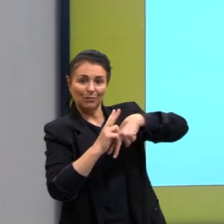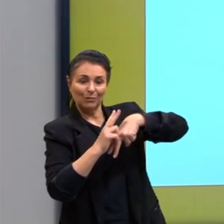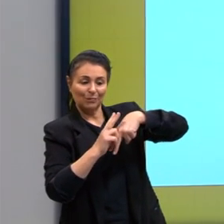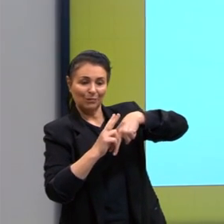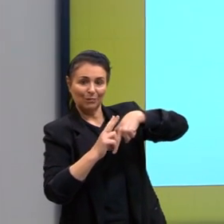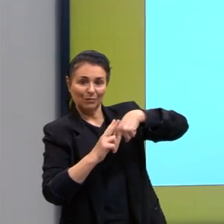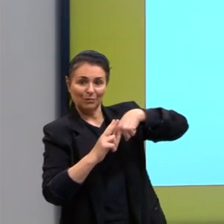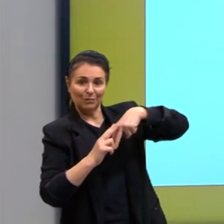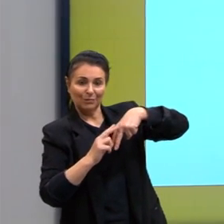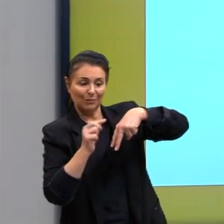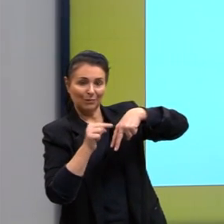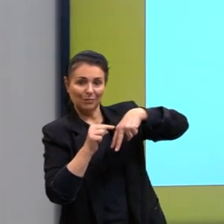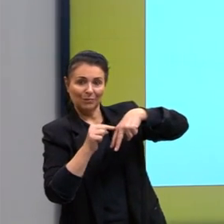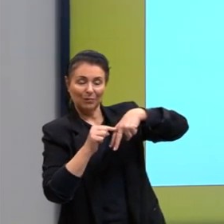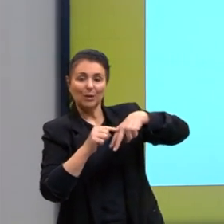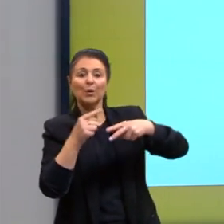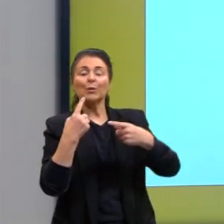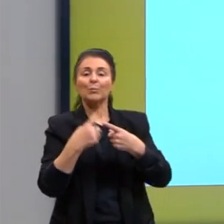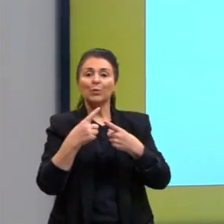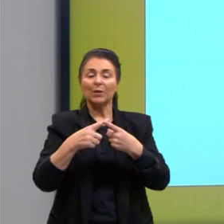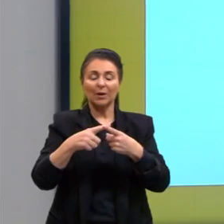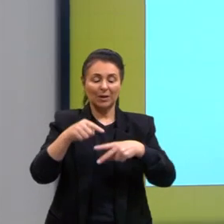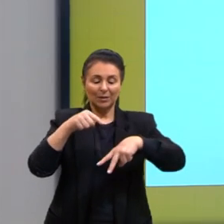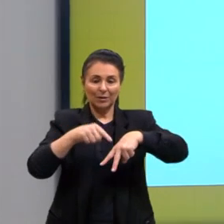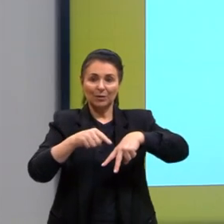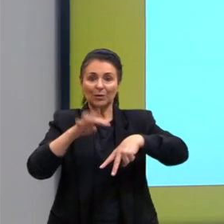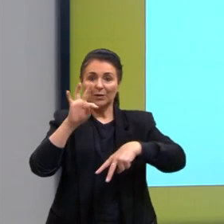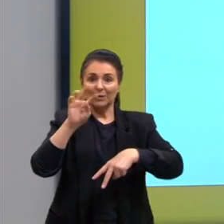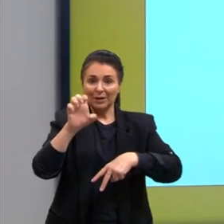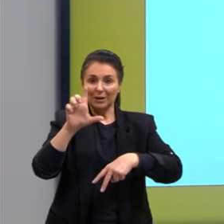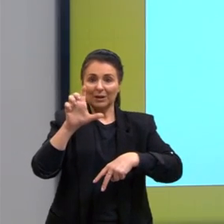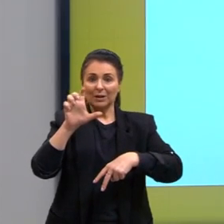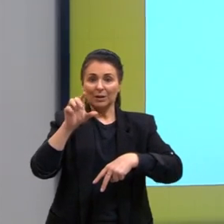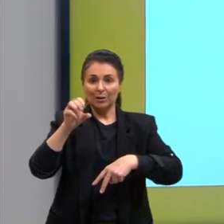telocêntrico, porque está localizado ali na região do telômero.